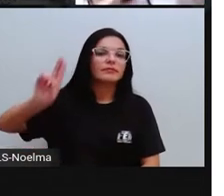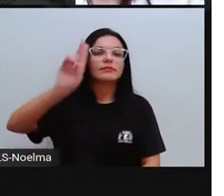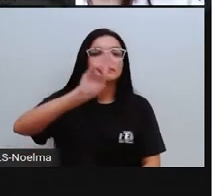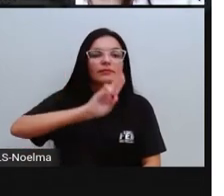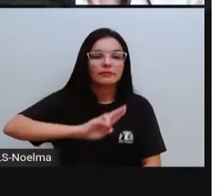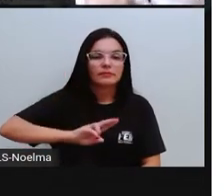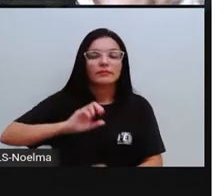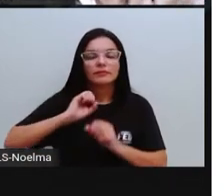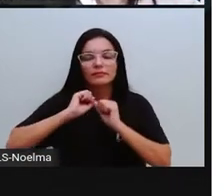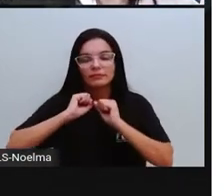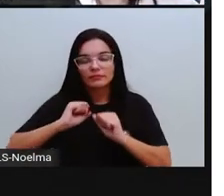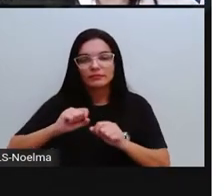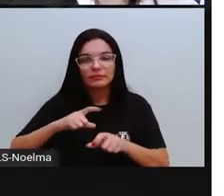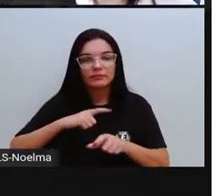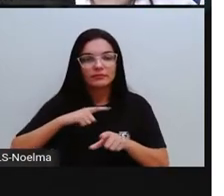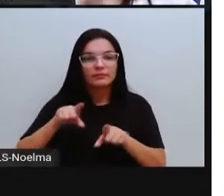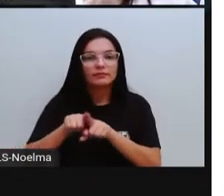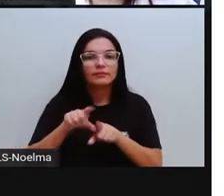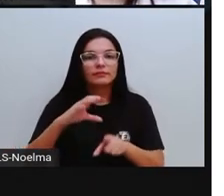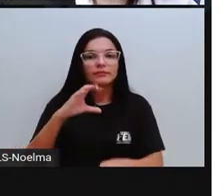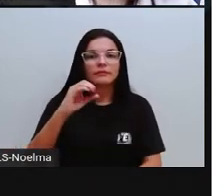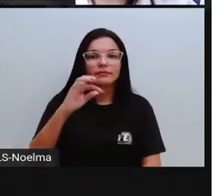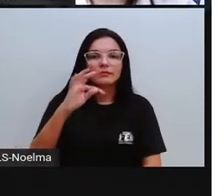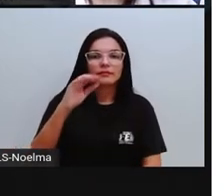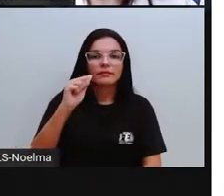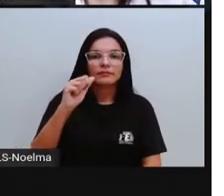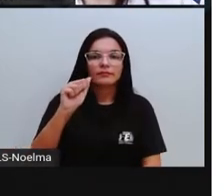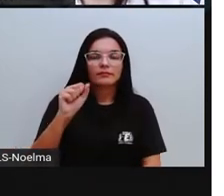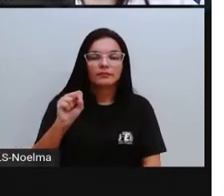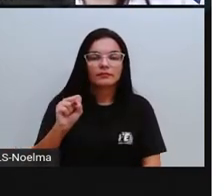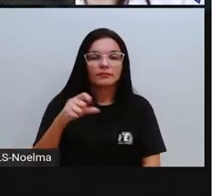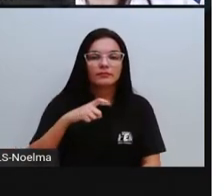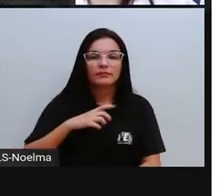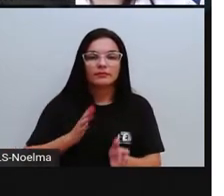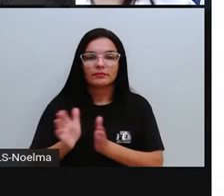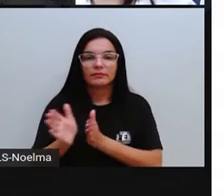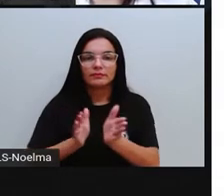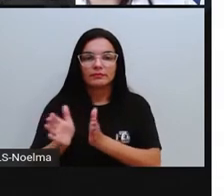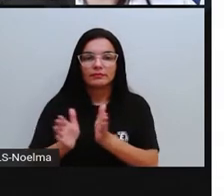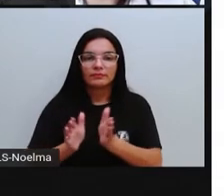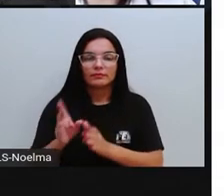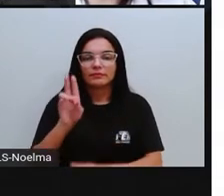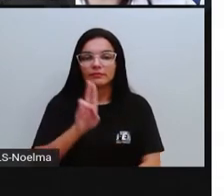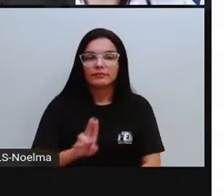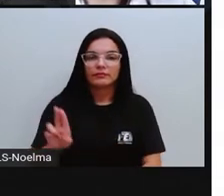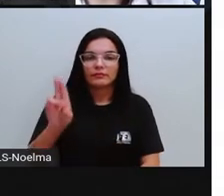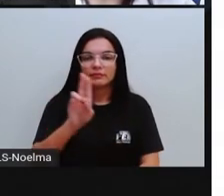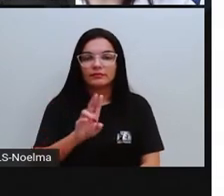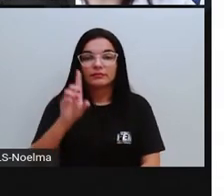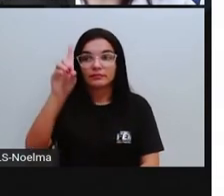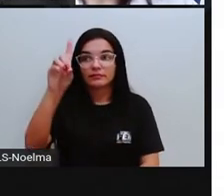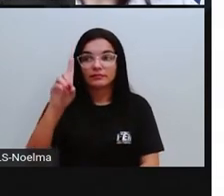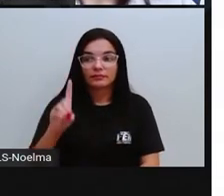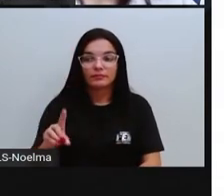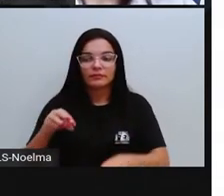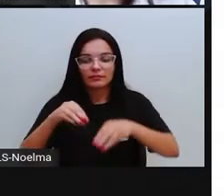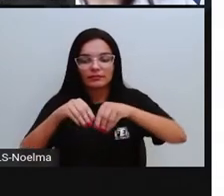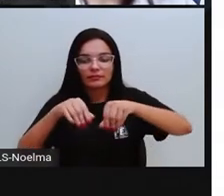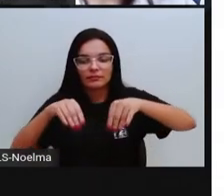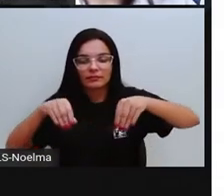né, as cotas de acesso à universidade, certo? Eles têm o direito à terra, então não pode